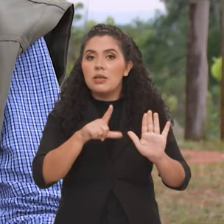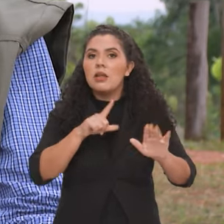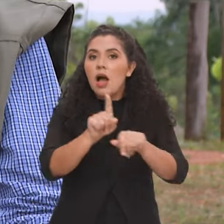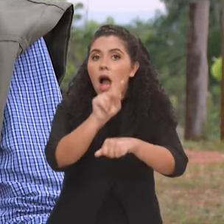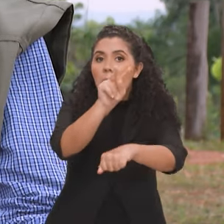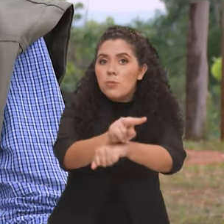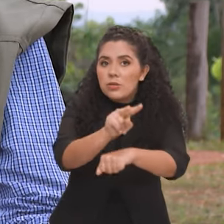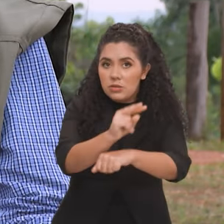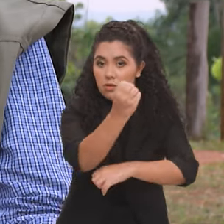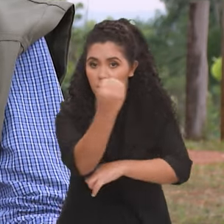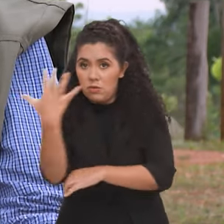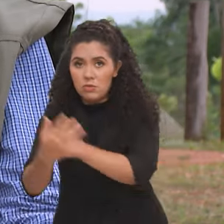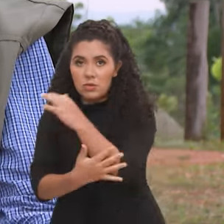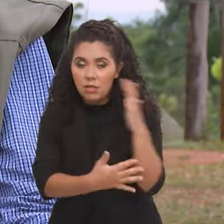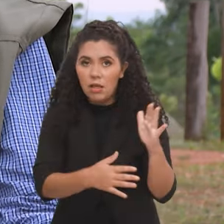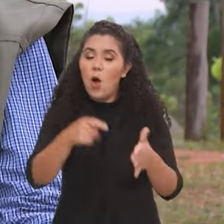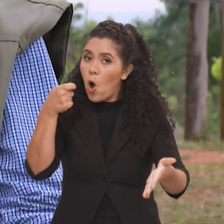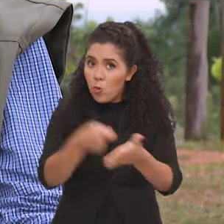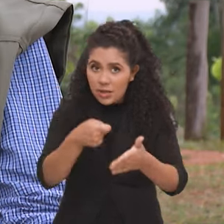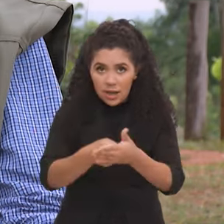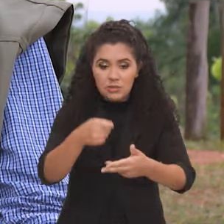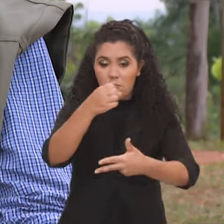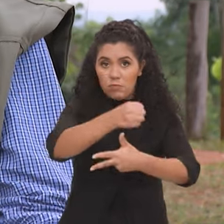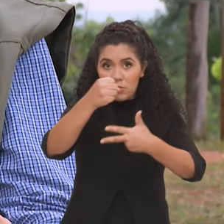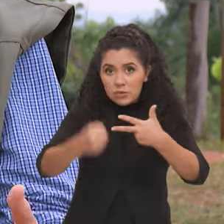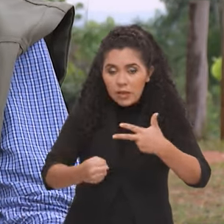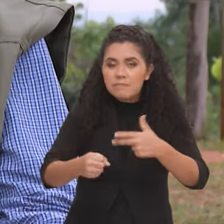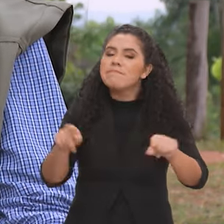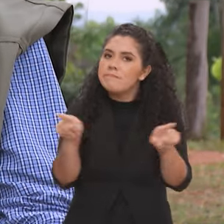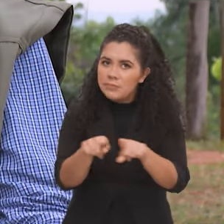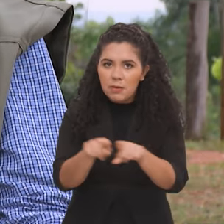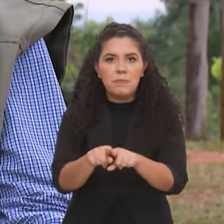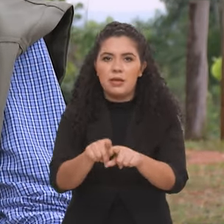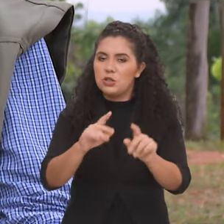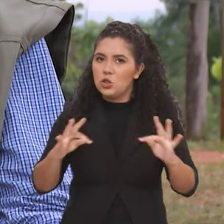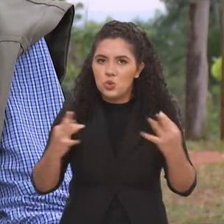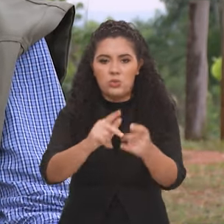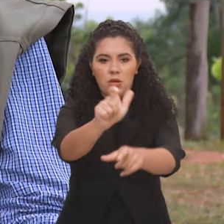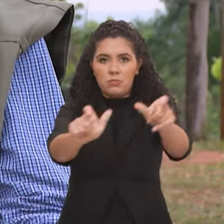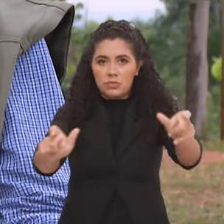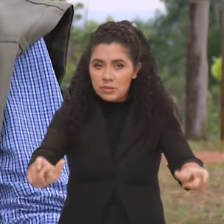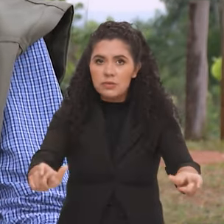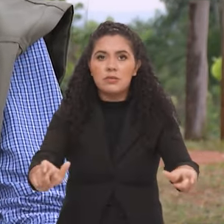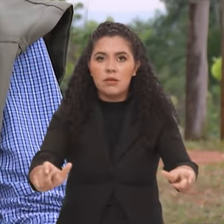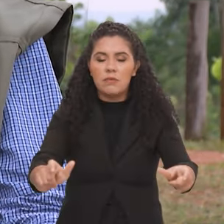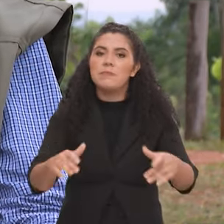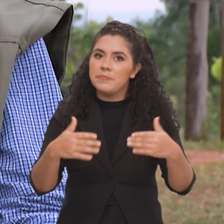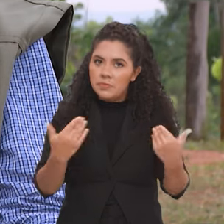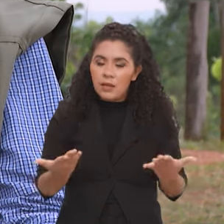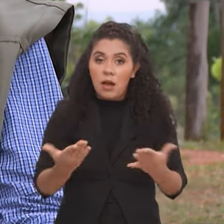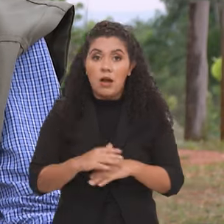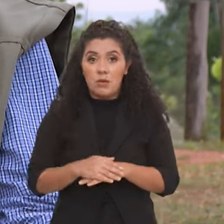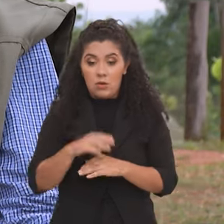a conservação do meio ambiente é uma obrigação do poder público, mas também de toda a coletividade. Com as unidades de conservação não é